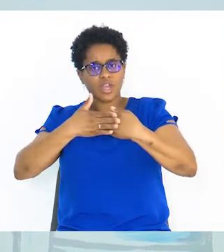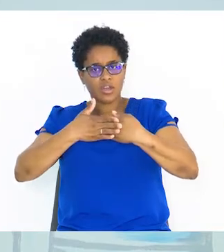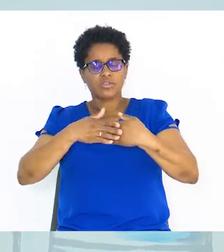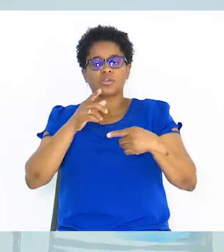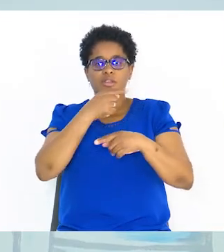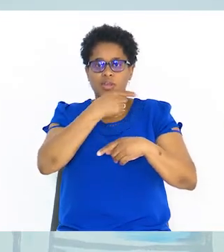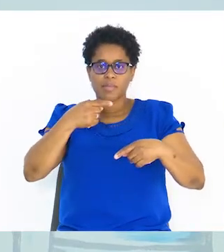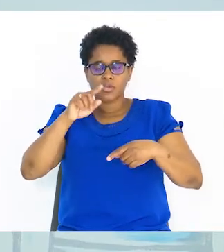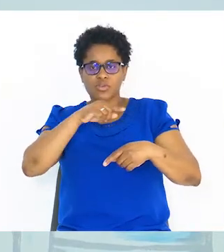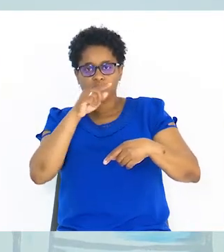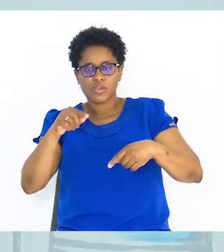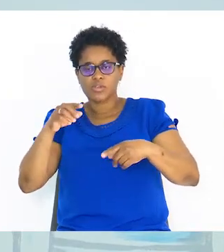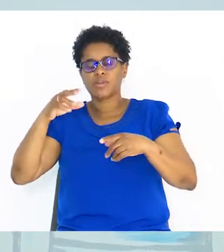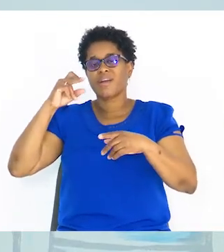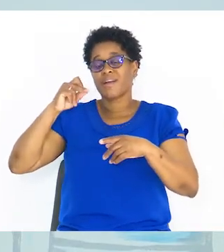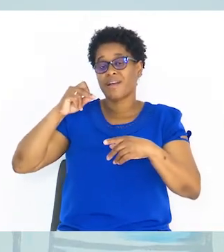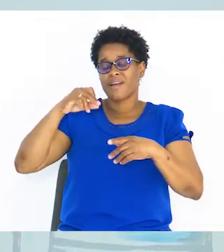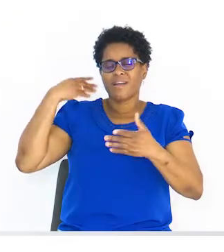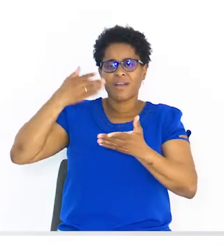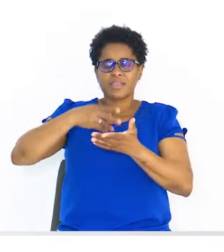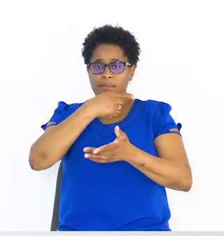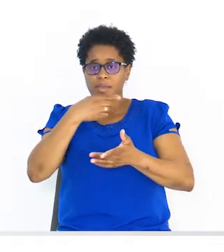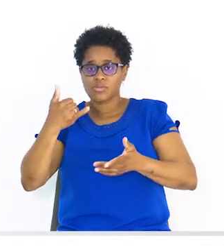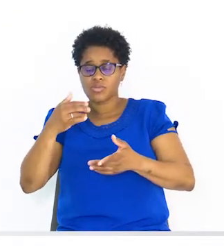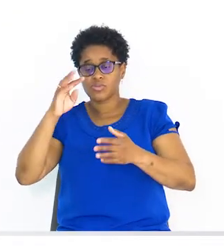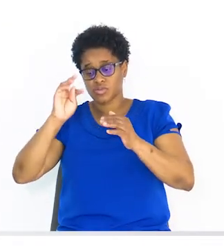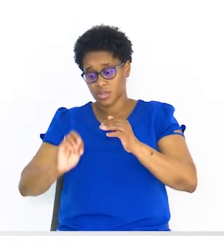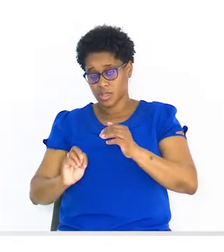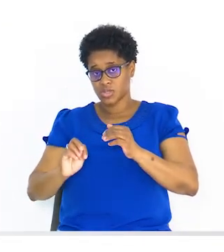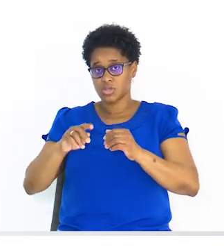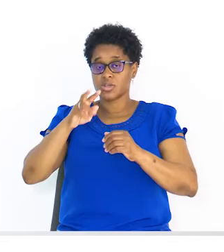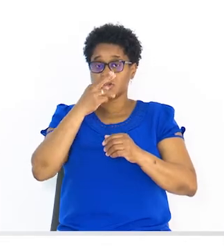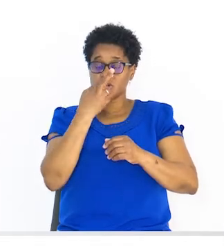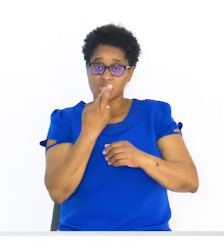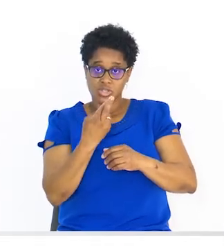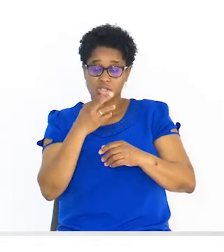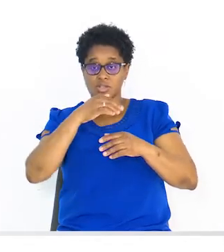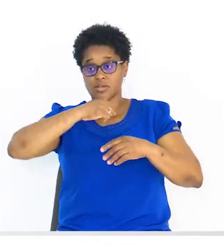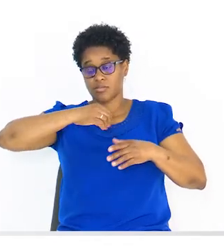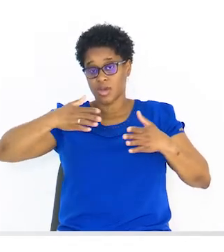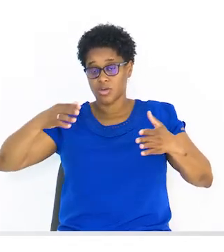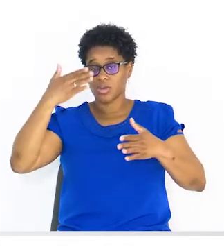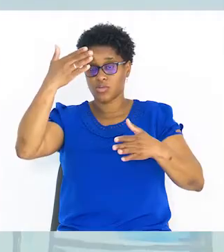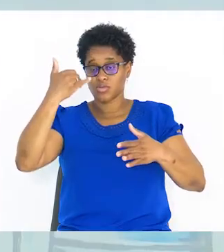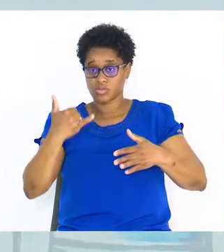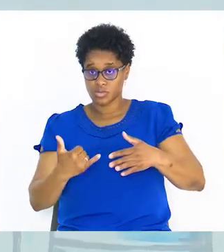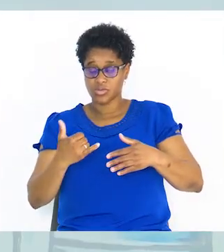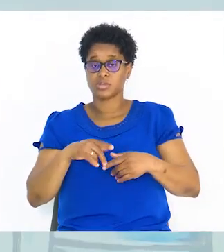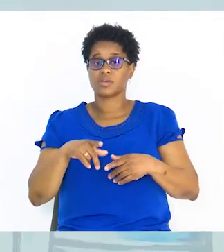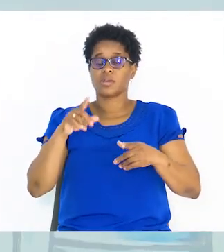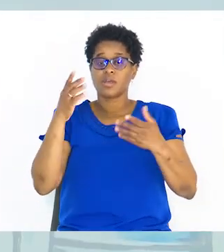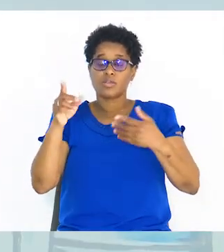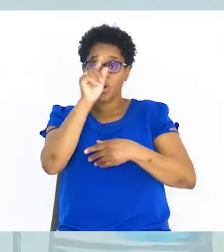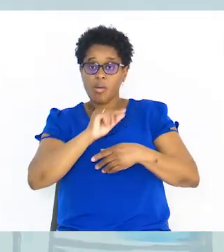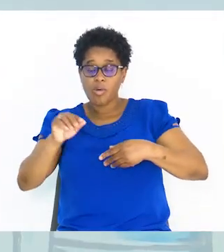certo? De menos infinito até menos 2 sobre 3. x maior que 1 sobre 2. A